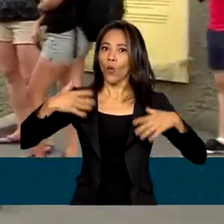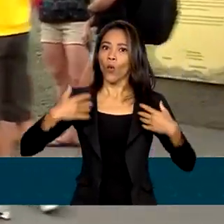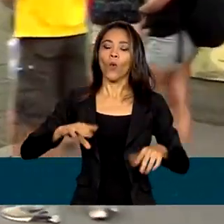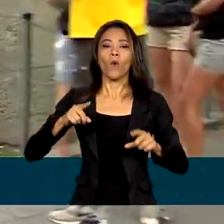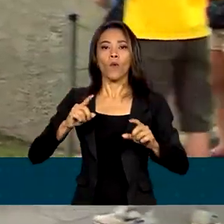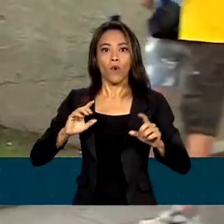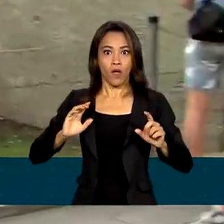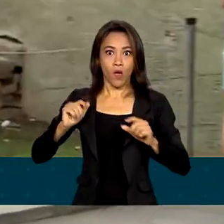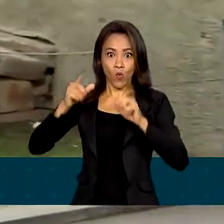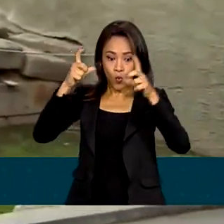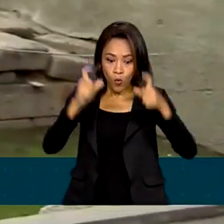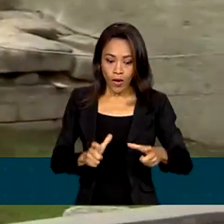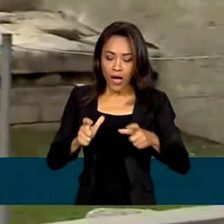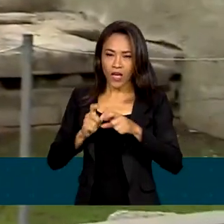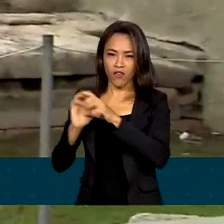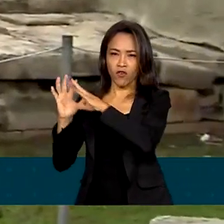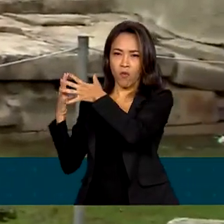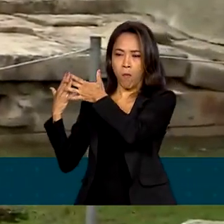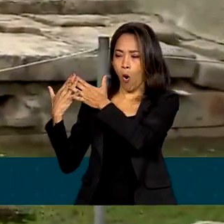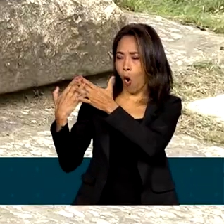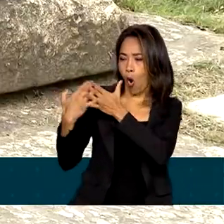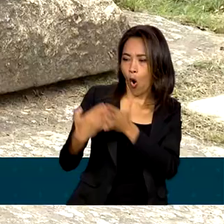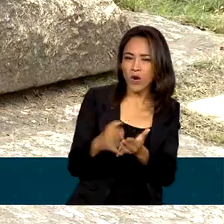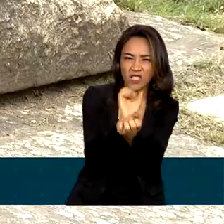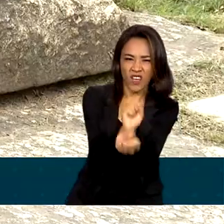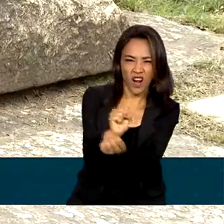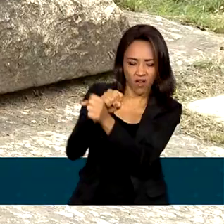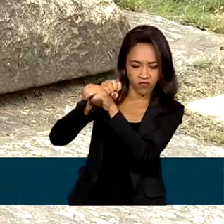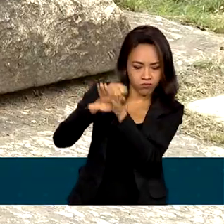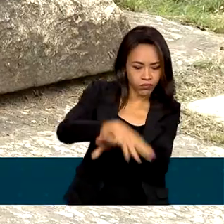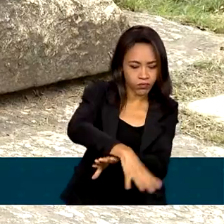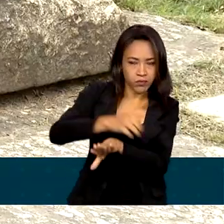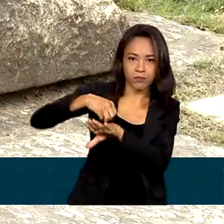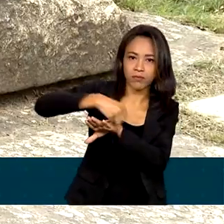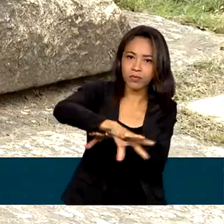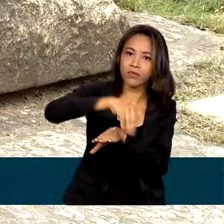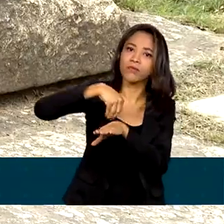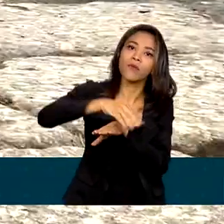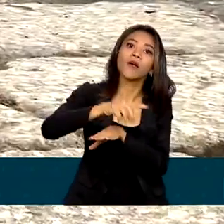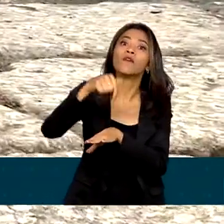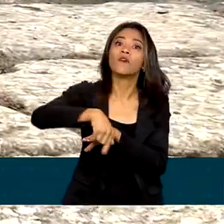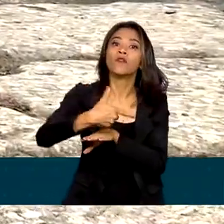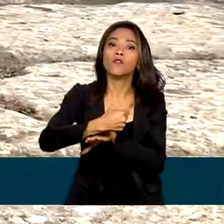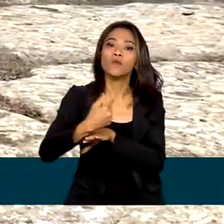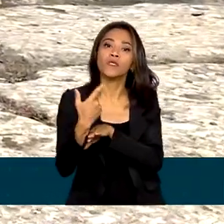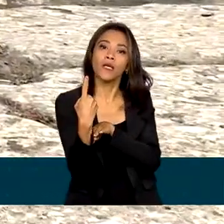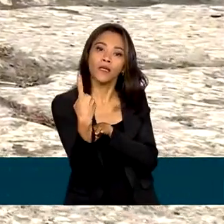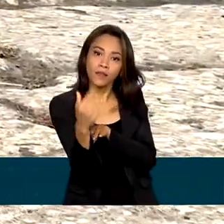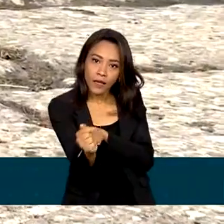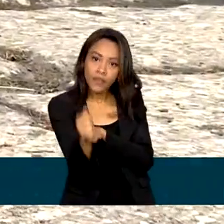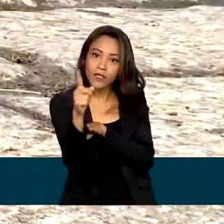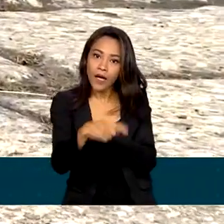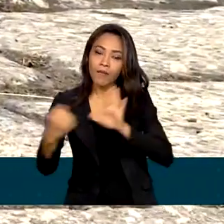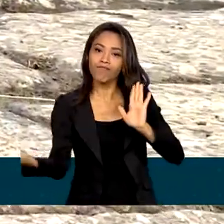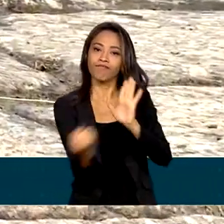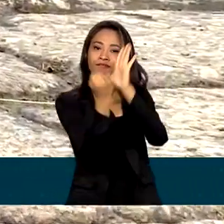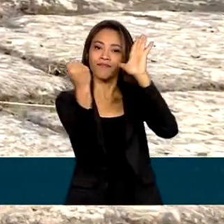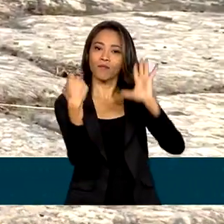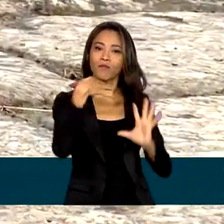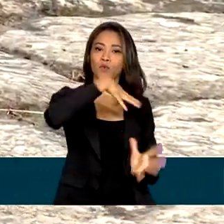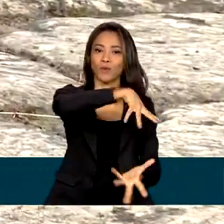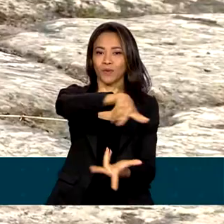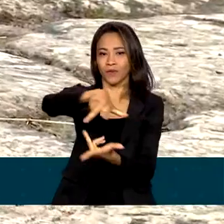desembarque de escravos na história do mundo e foi reconhecido em 2017 como patrimônio mundial pela